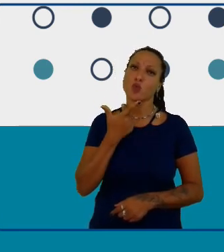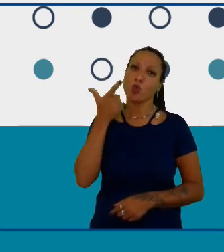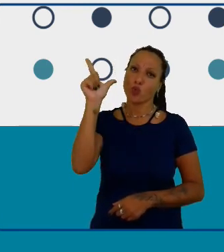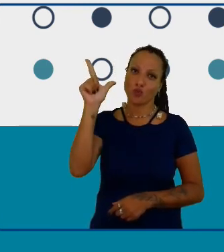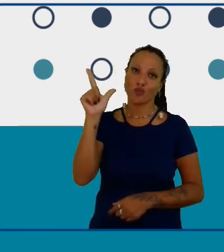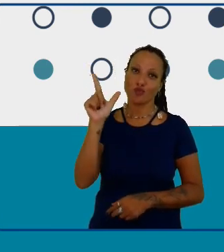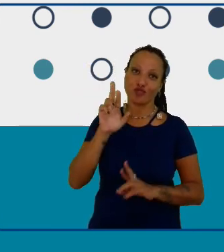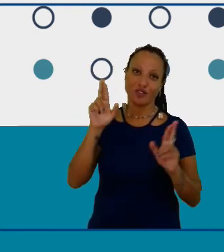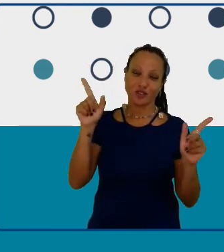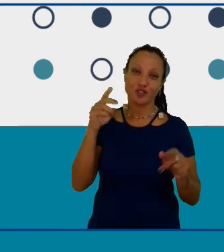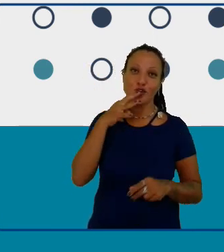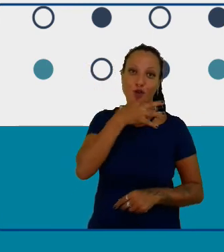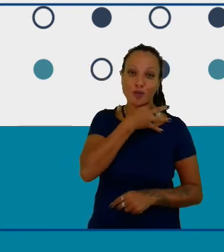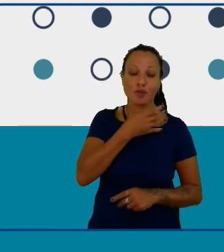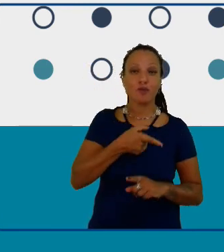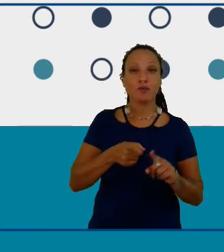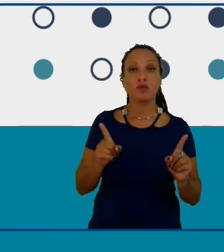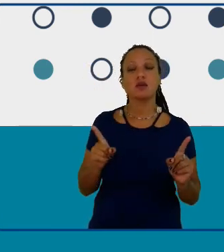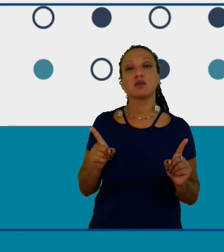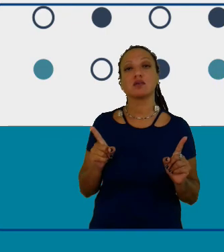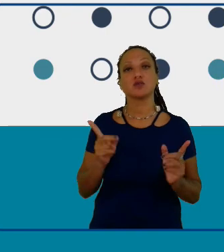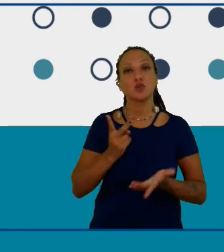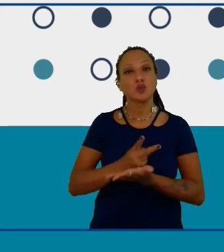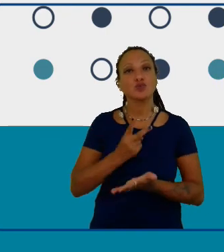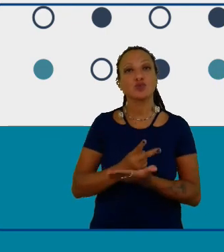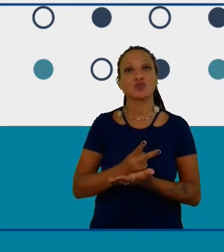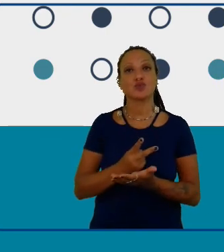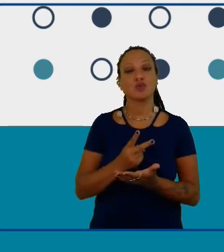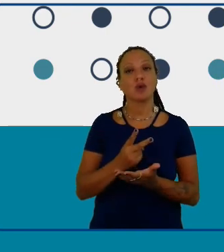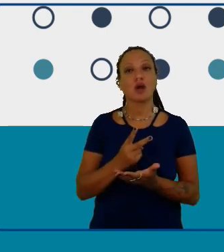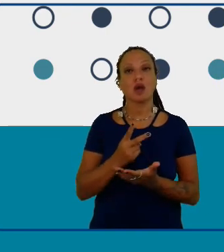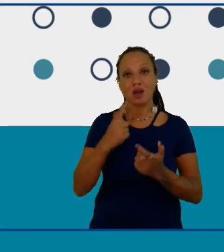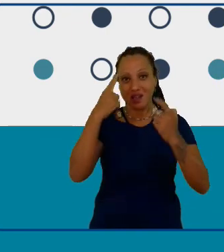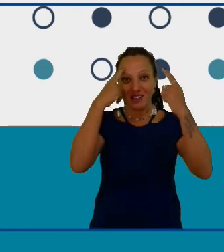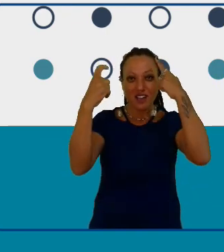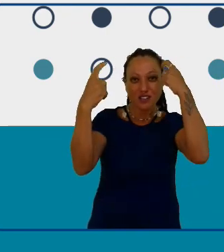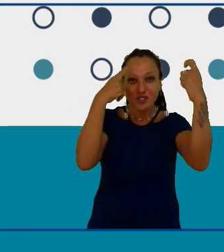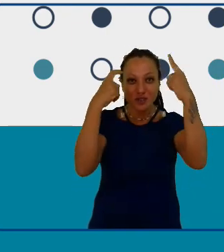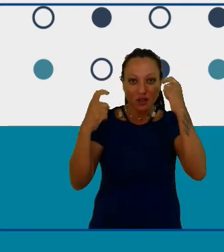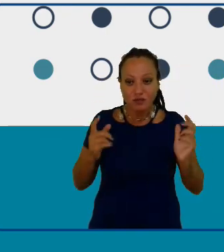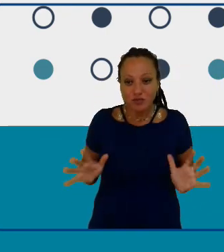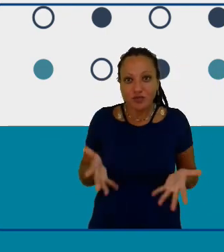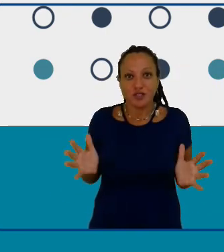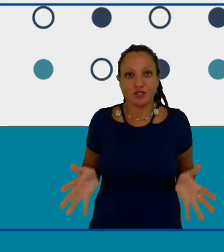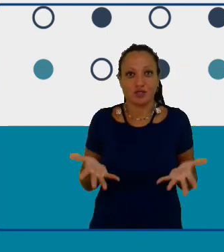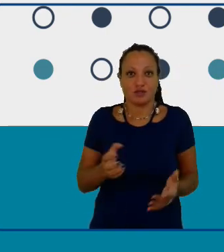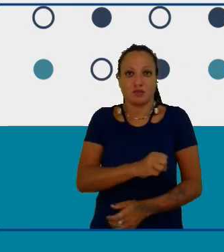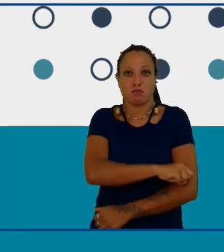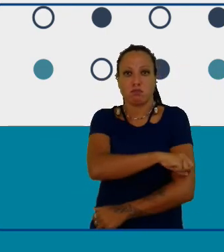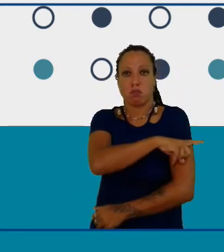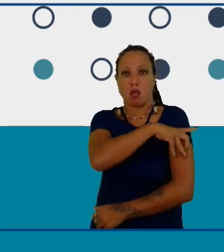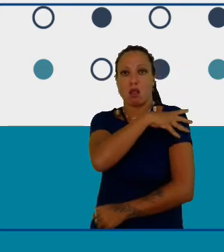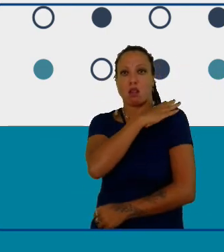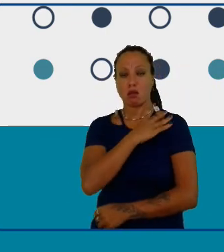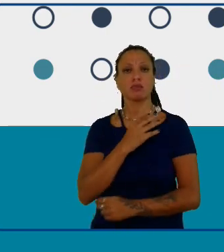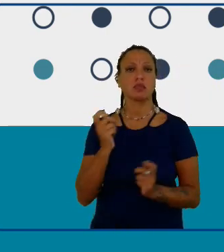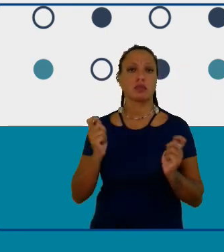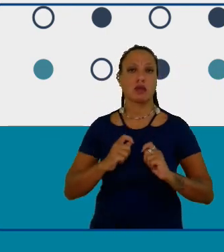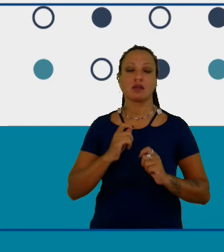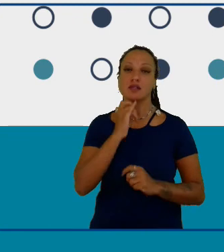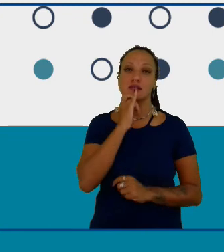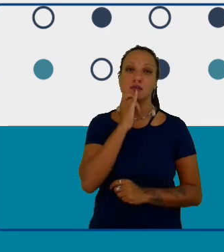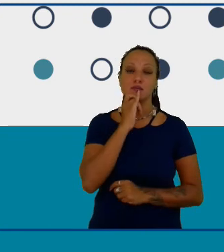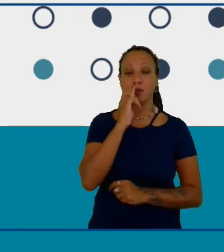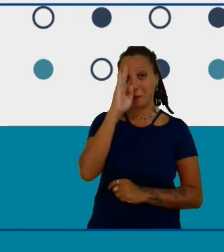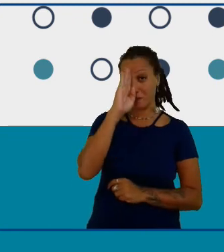é a manutenção da criatividade eu sempre falo aí para os meus alunos que a maior característica de um cientista é